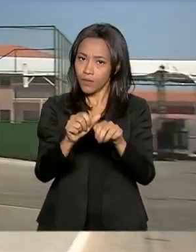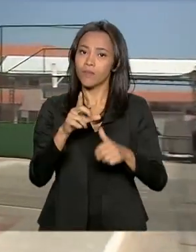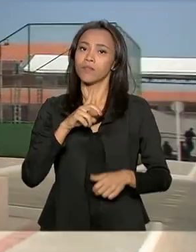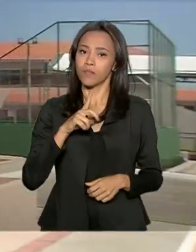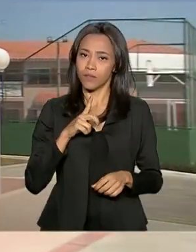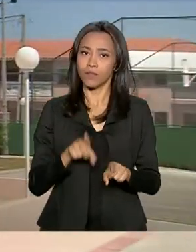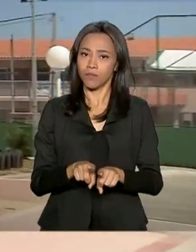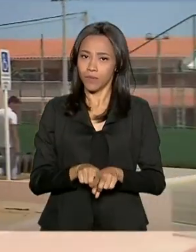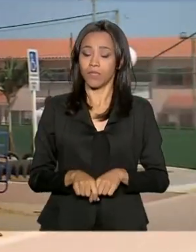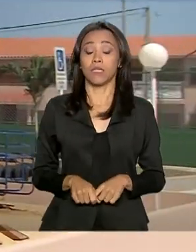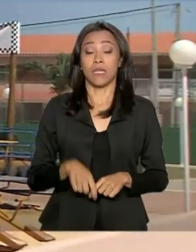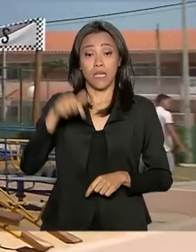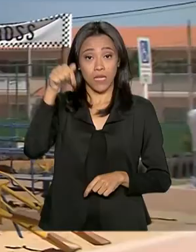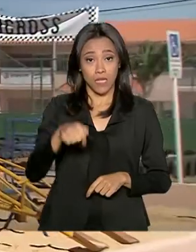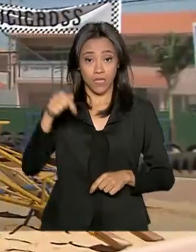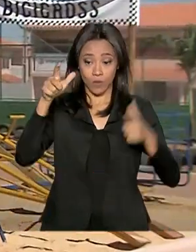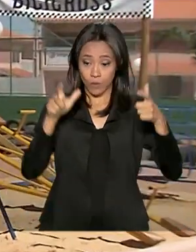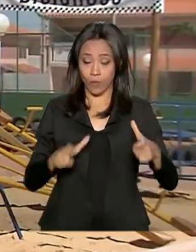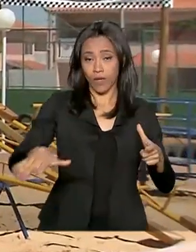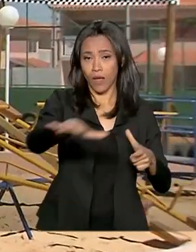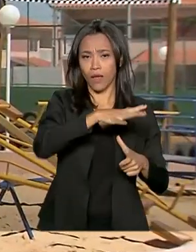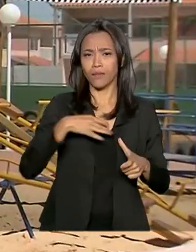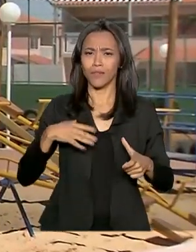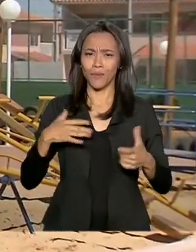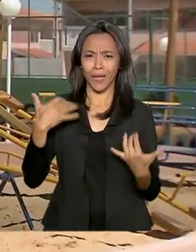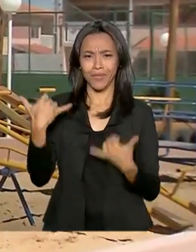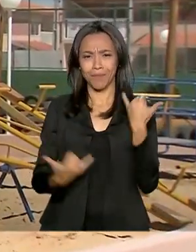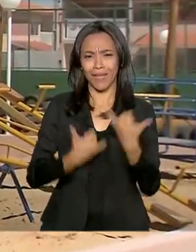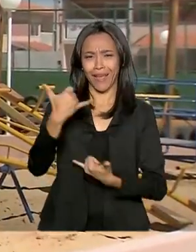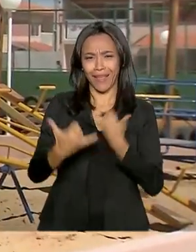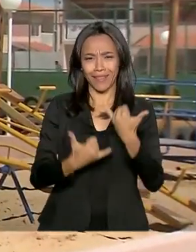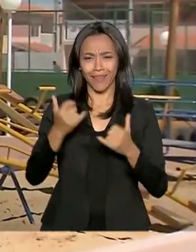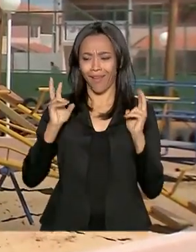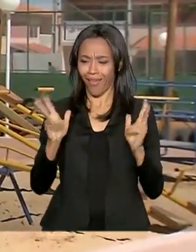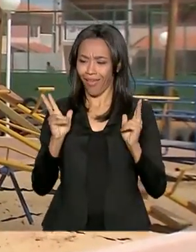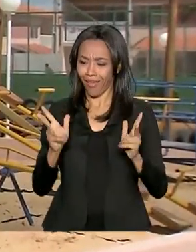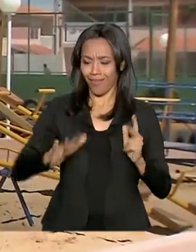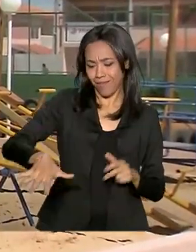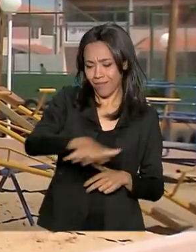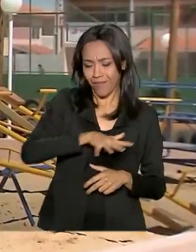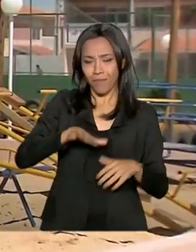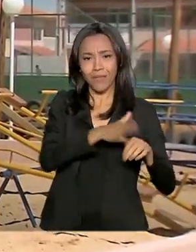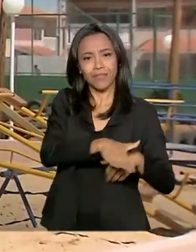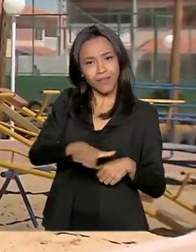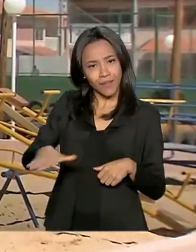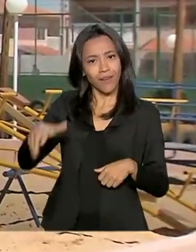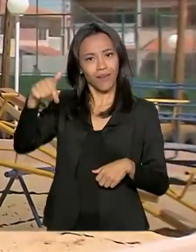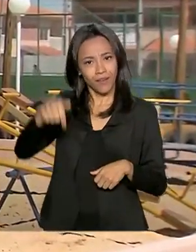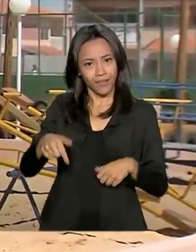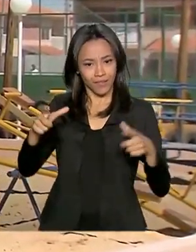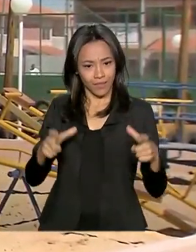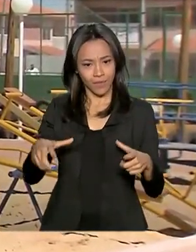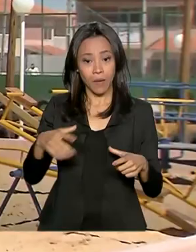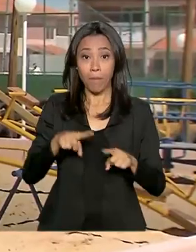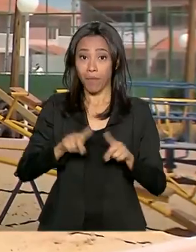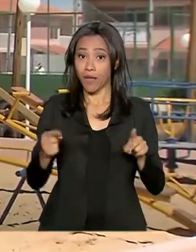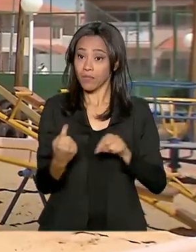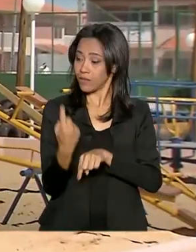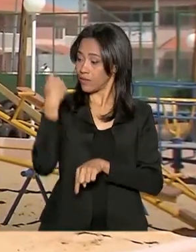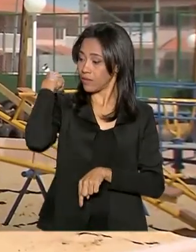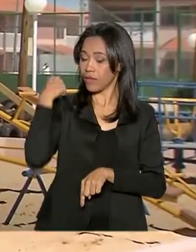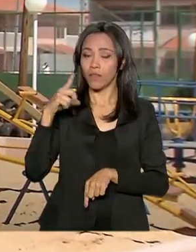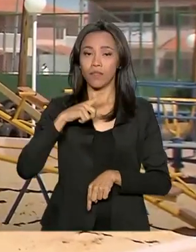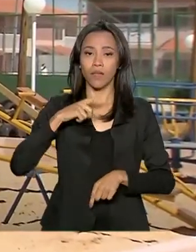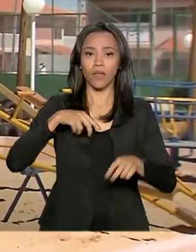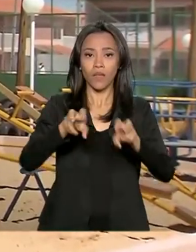disso, o residencial também tem uma área de ladeira aqui bem bacana, tem o parquinho aqui para as crianças, mais atrás tem a quadra